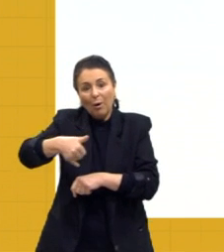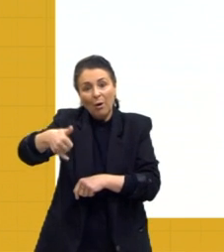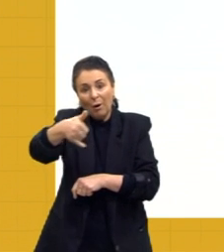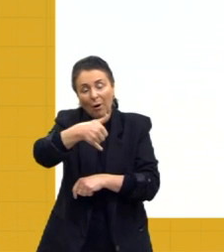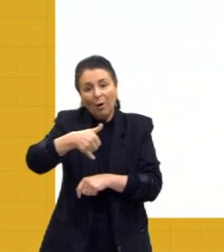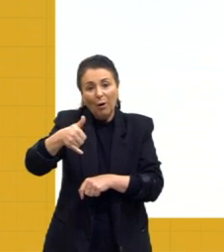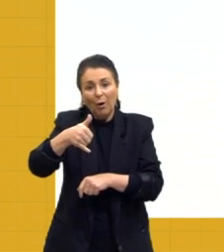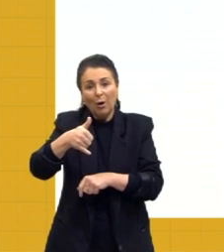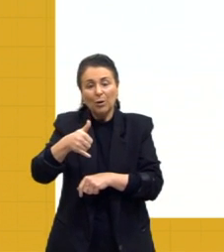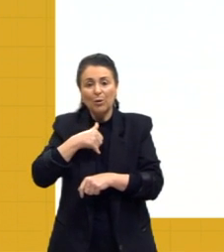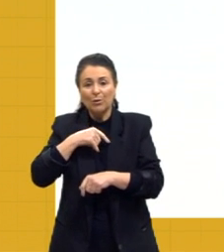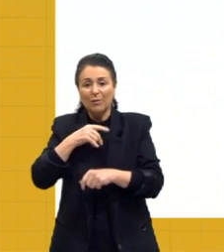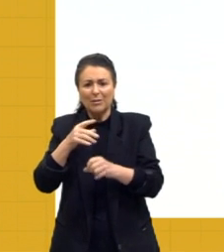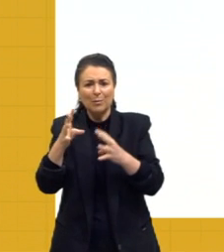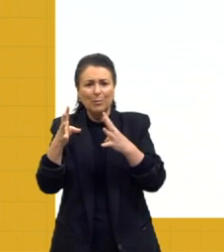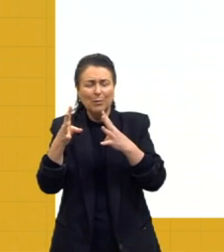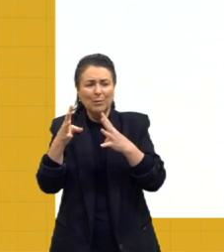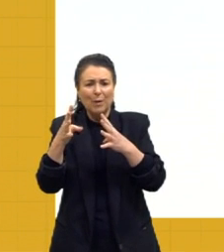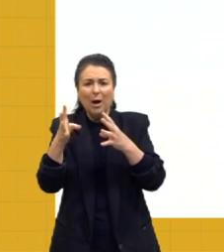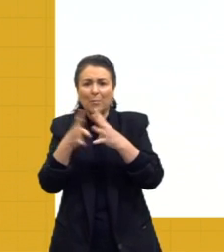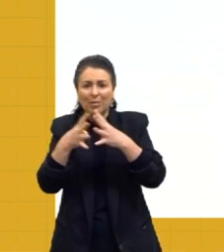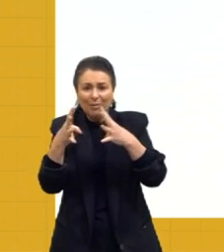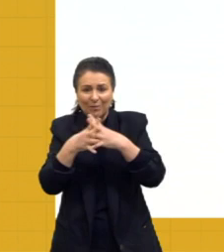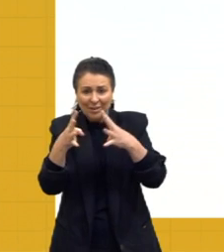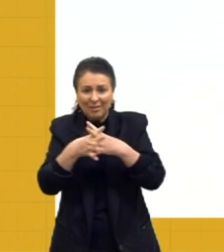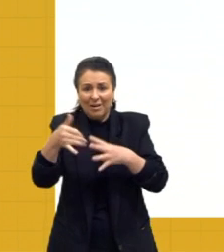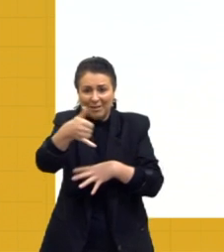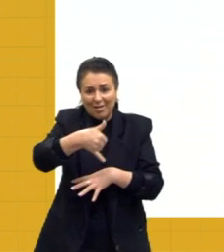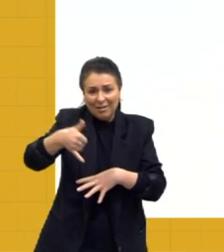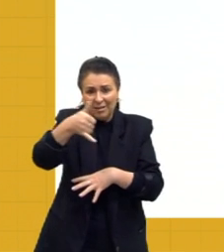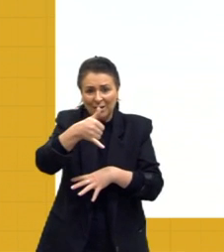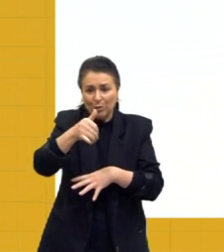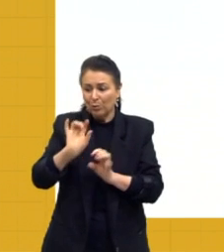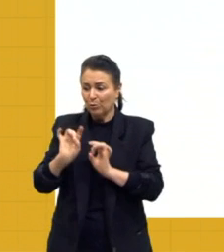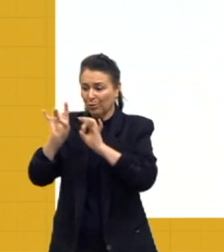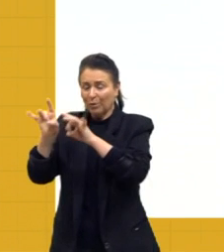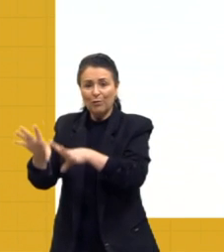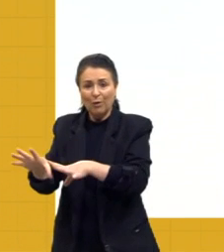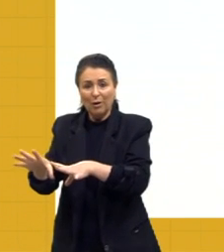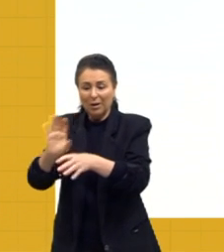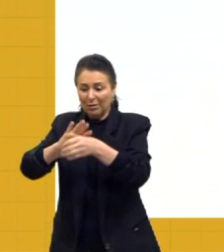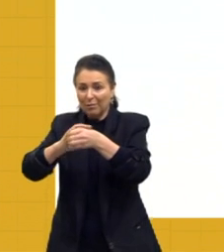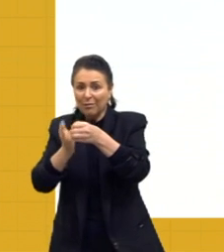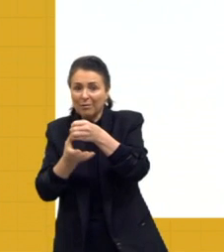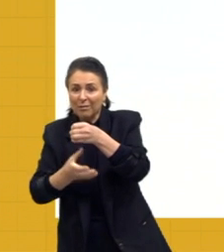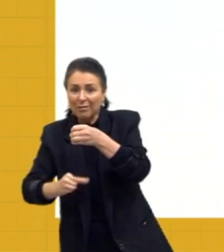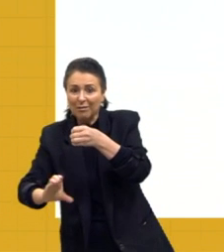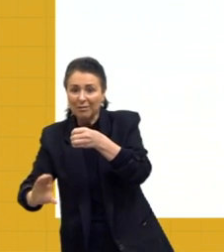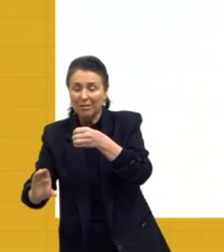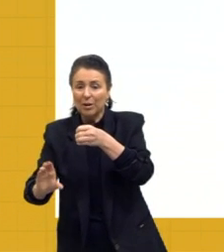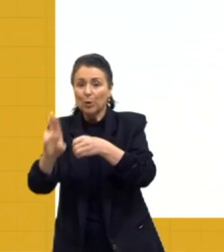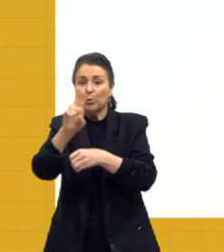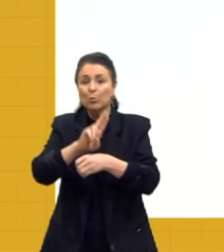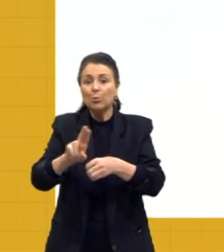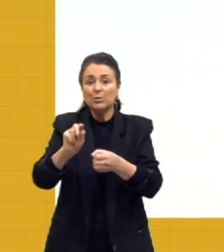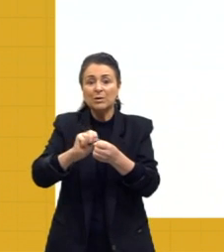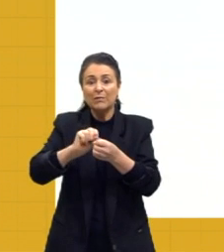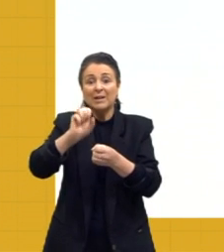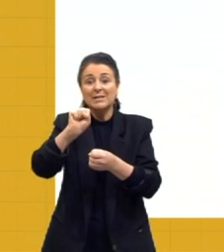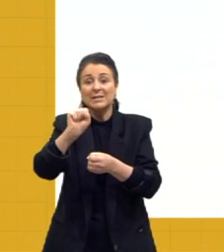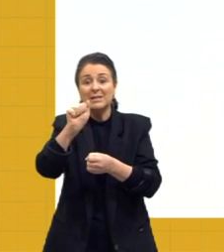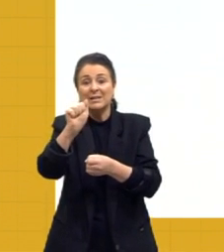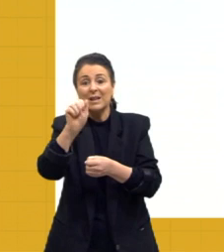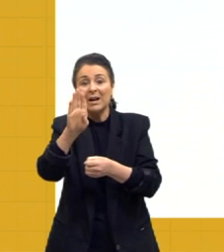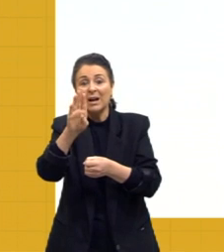aquele óleo de fritura, que não pode ser descartado no esgoto, na pia da cozinha, acaba produzindo sabão, ele faz uma